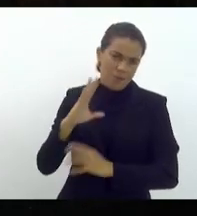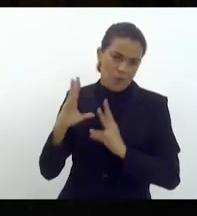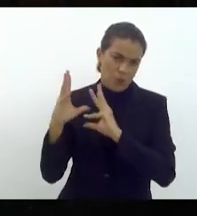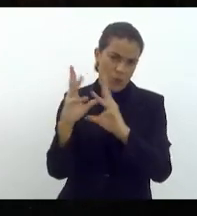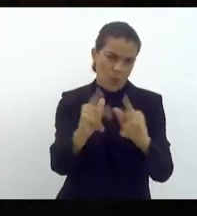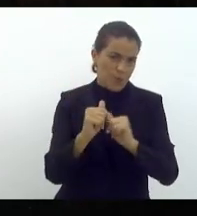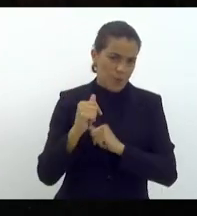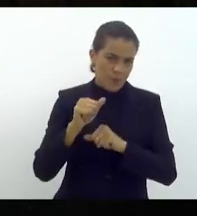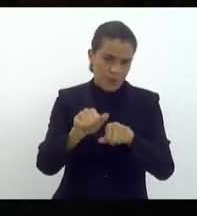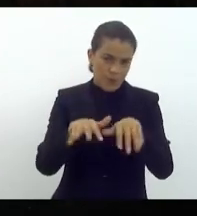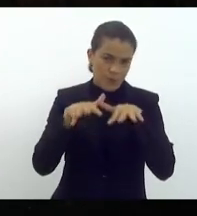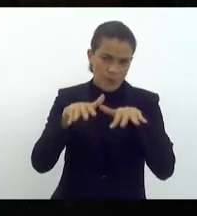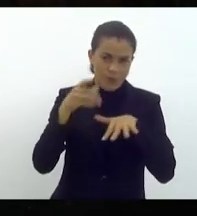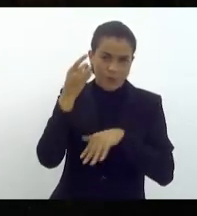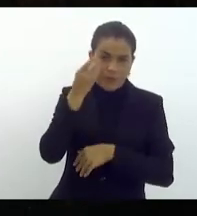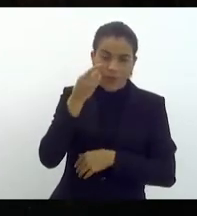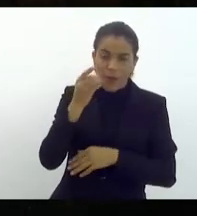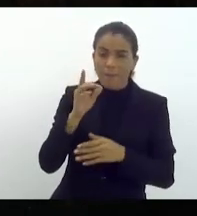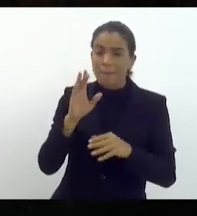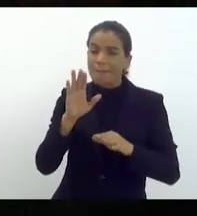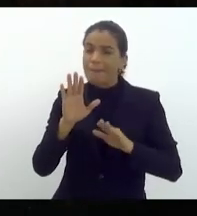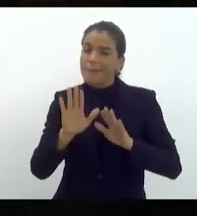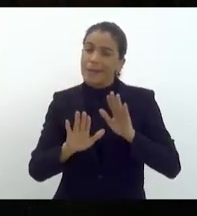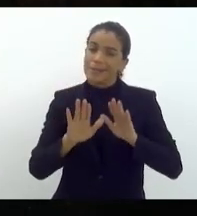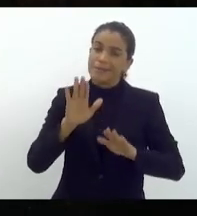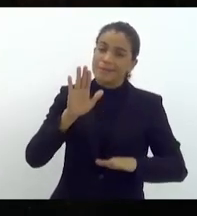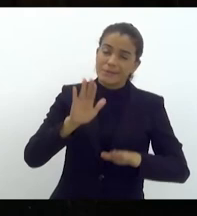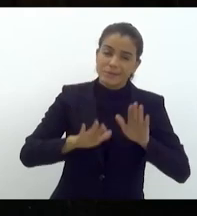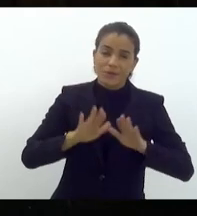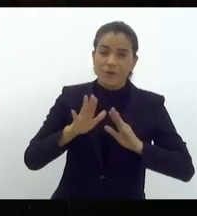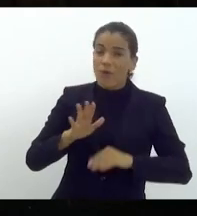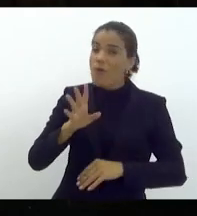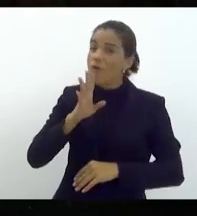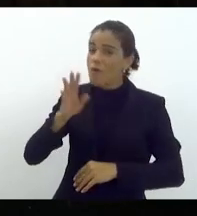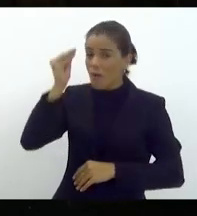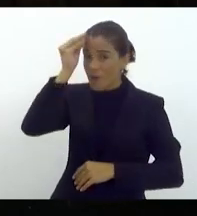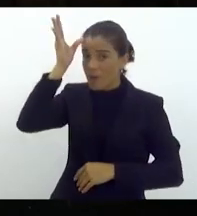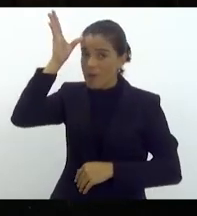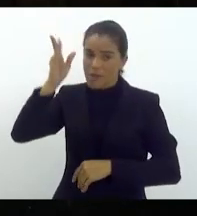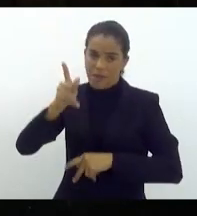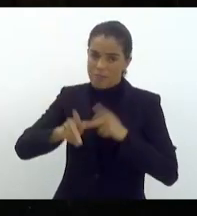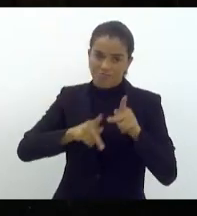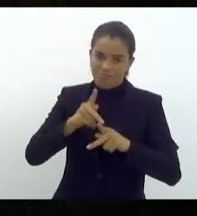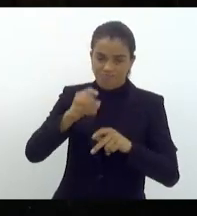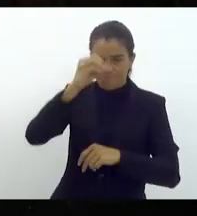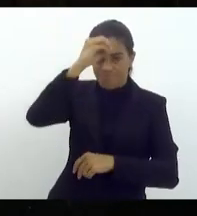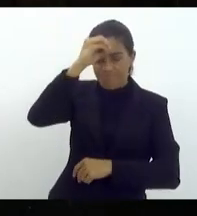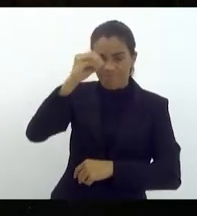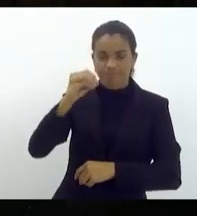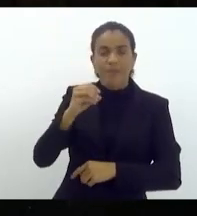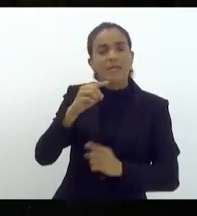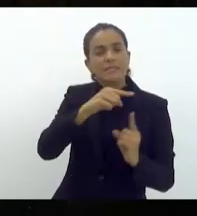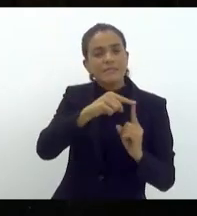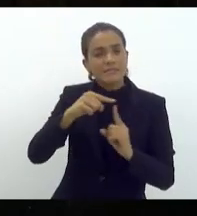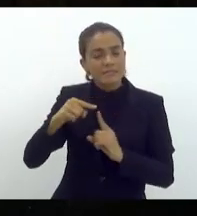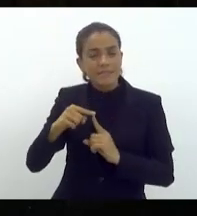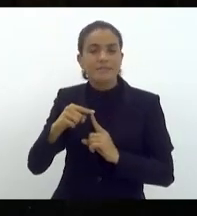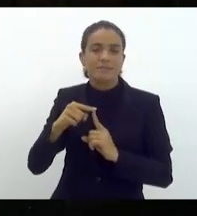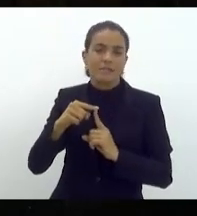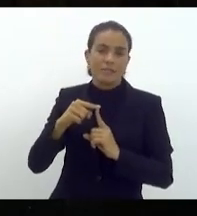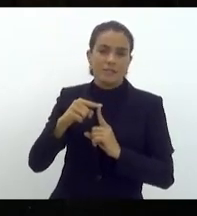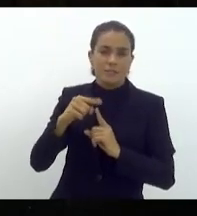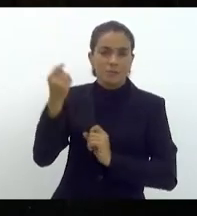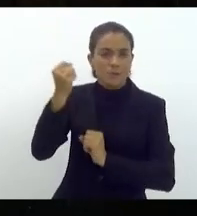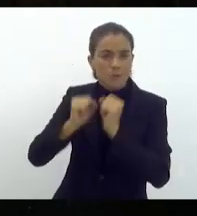parlamentares, mas talvez não seja do conhecimento da população. Esse tipo de